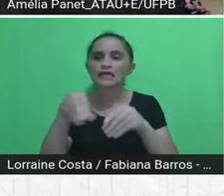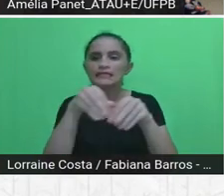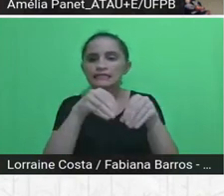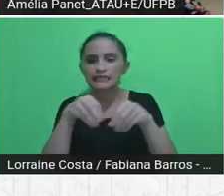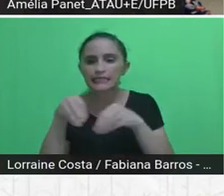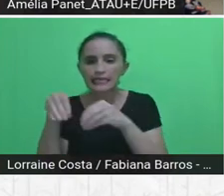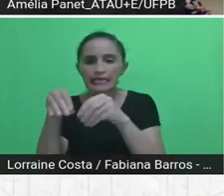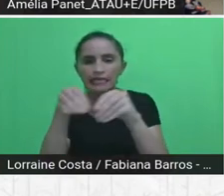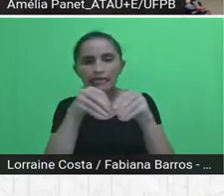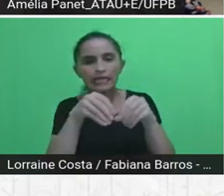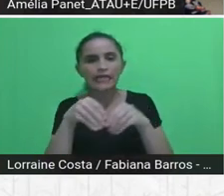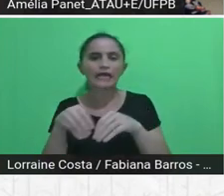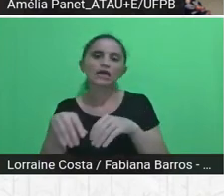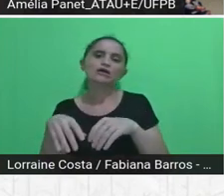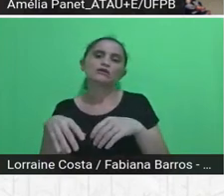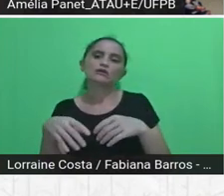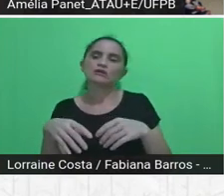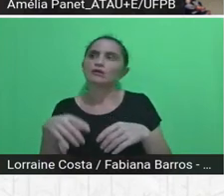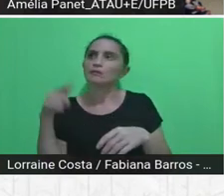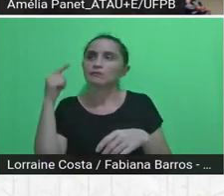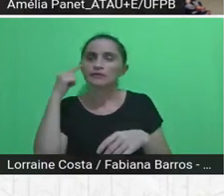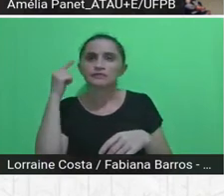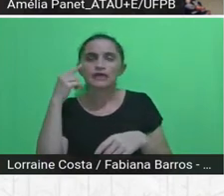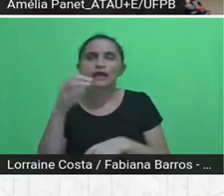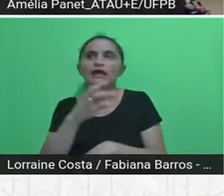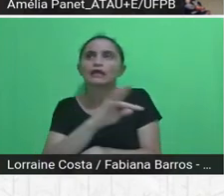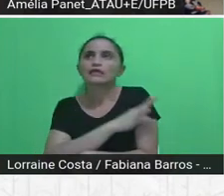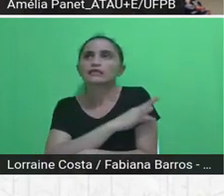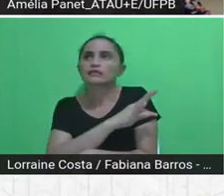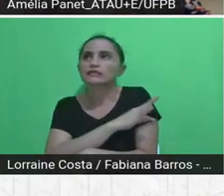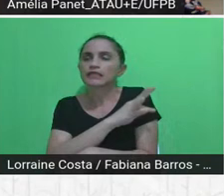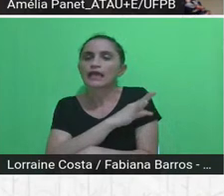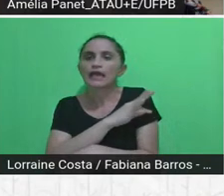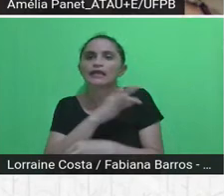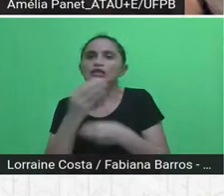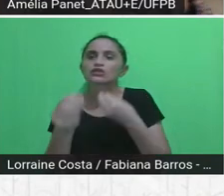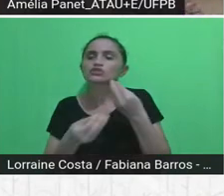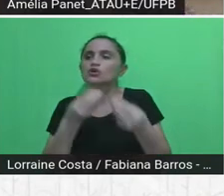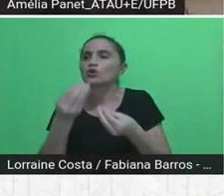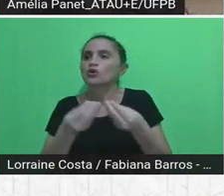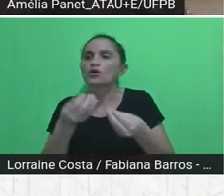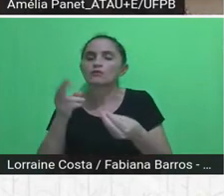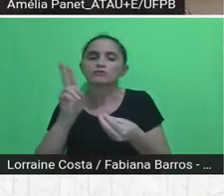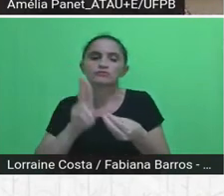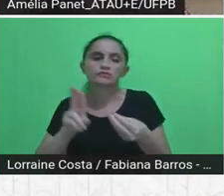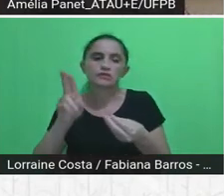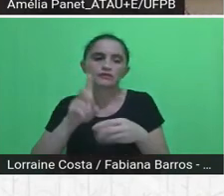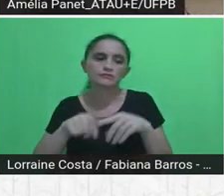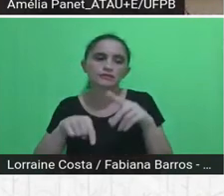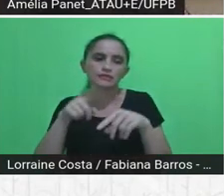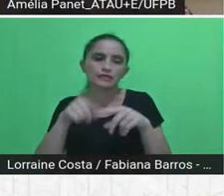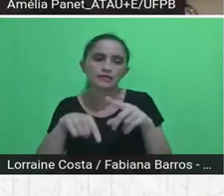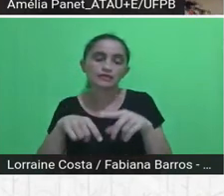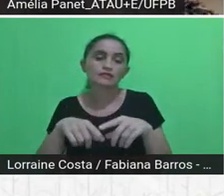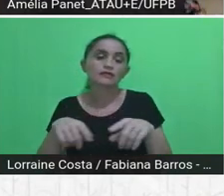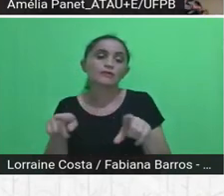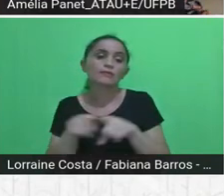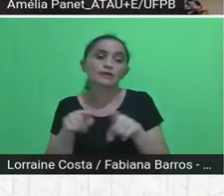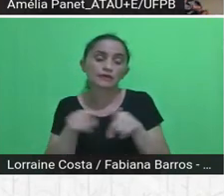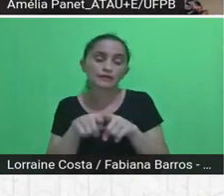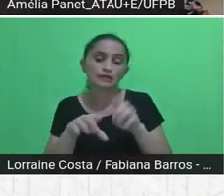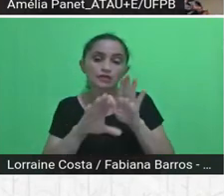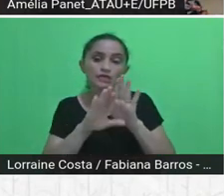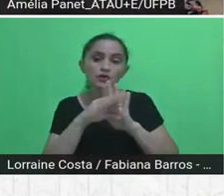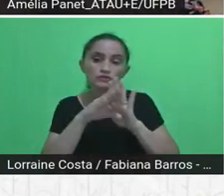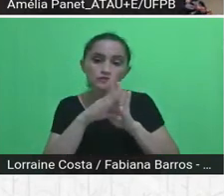ambientalmente sustentáveis e também fornecer instrumentos teóricos conceituais para que se pudesse analisar criticamente